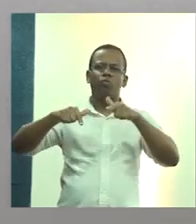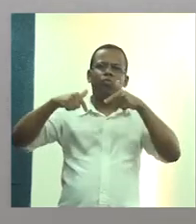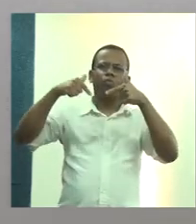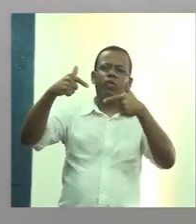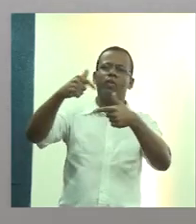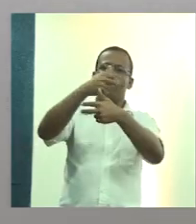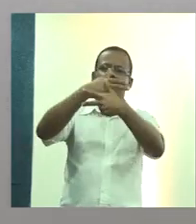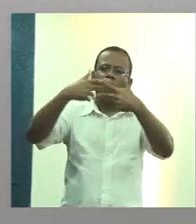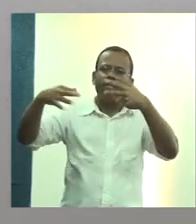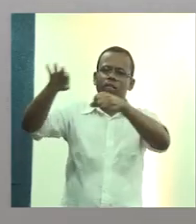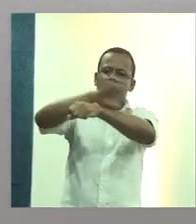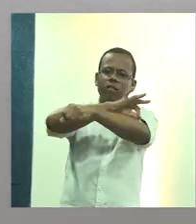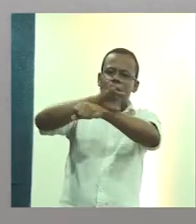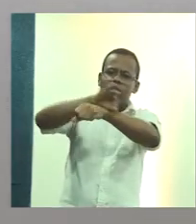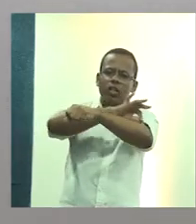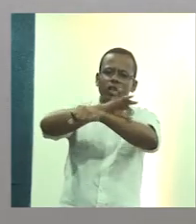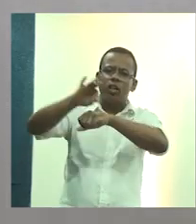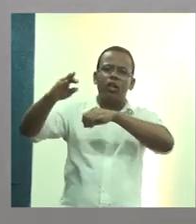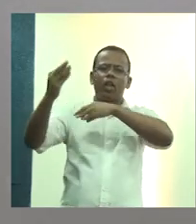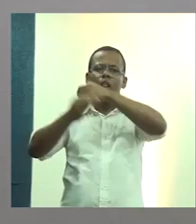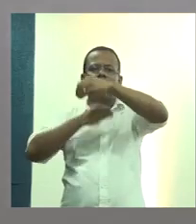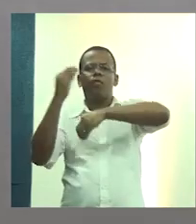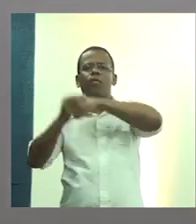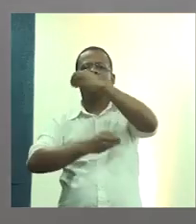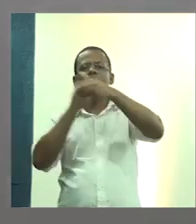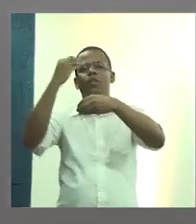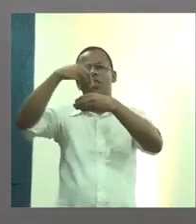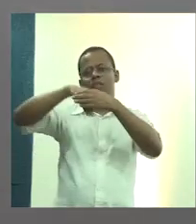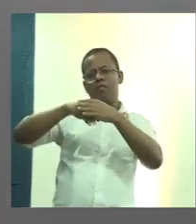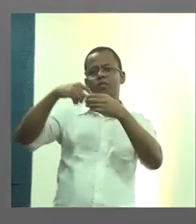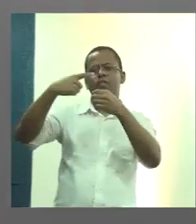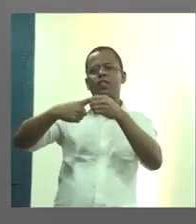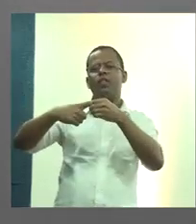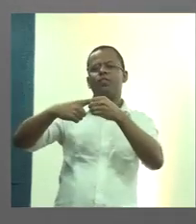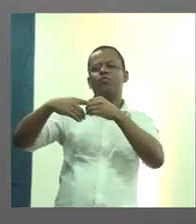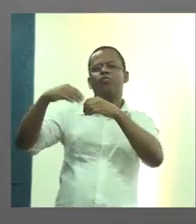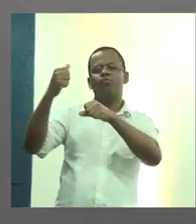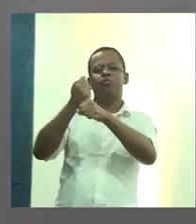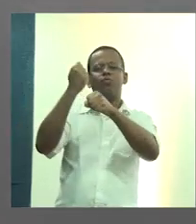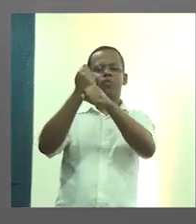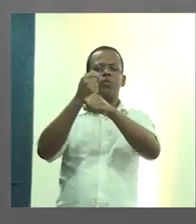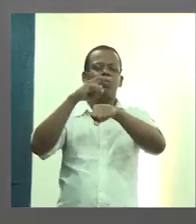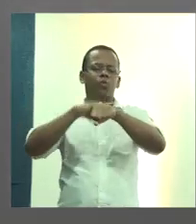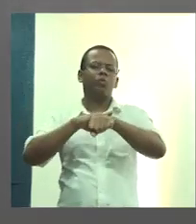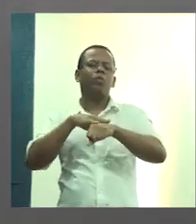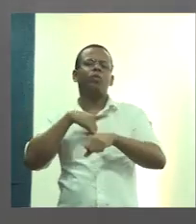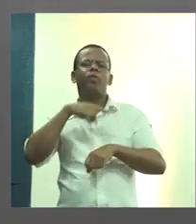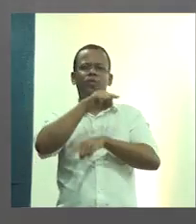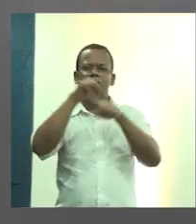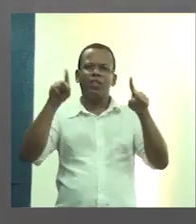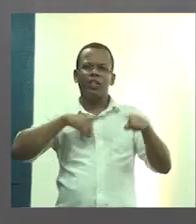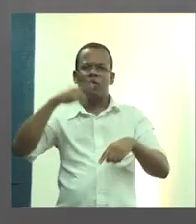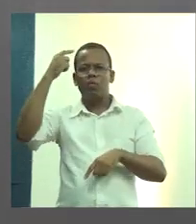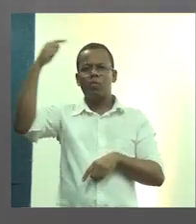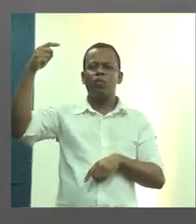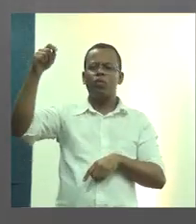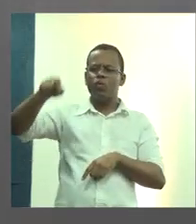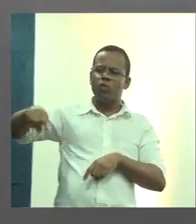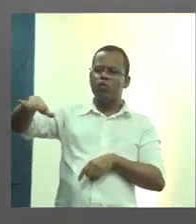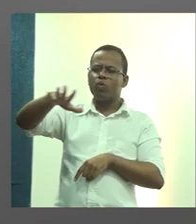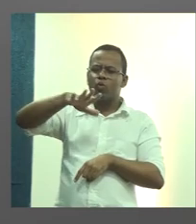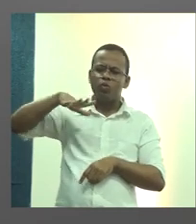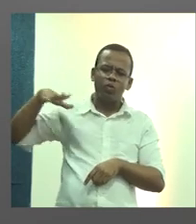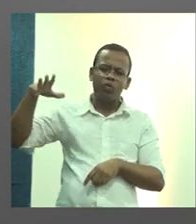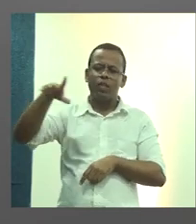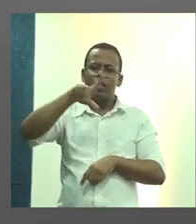envolvidos lá em Canoas. E, só para ter uma noção geral, nós temos